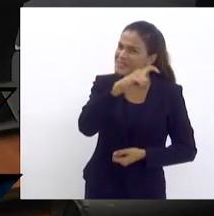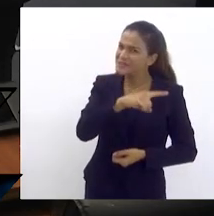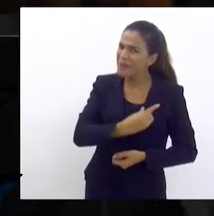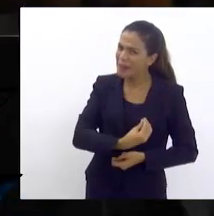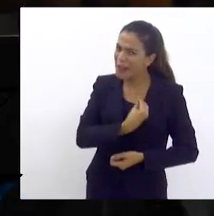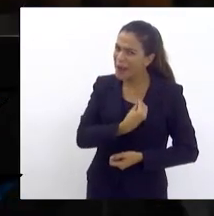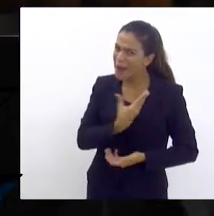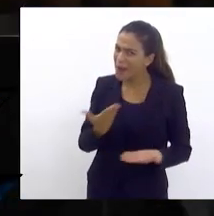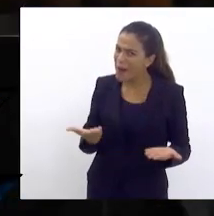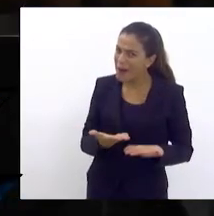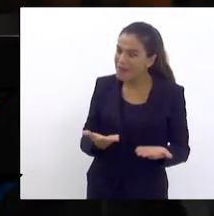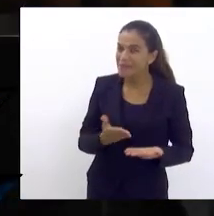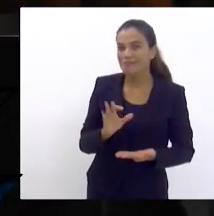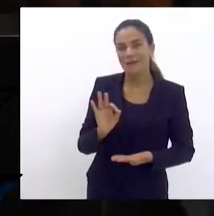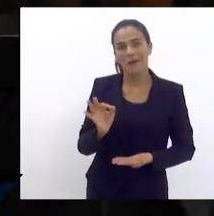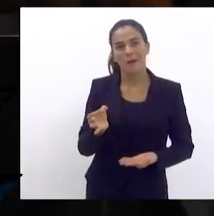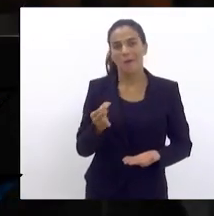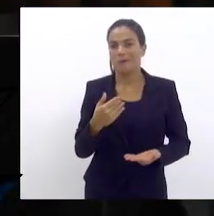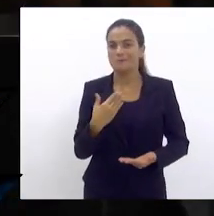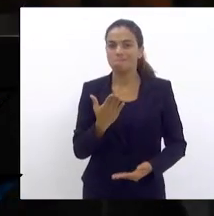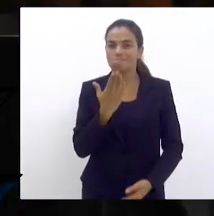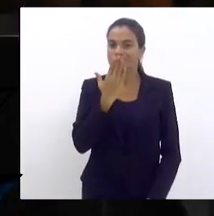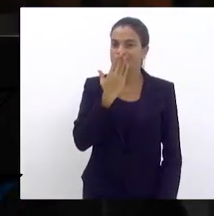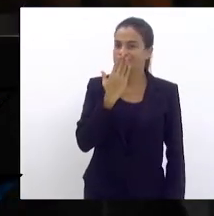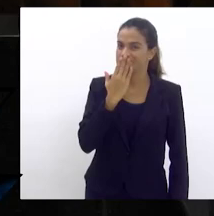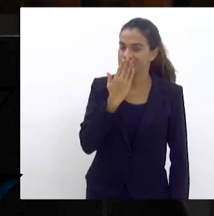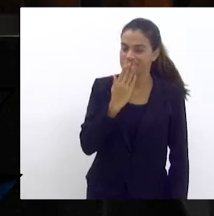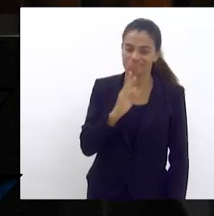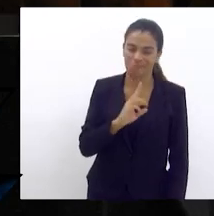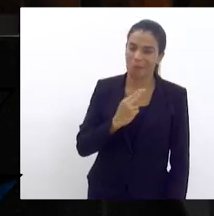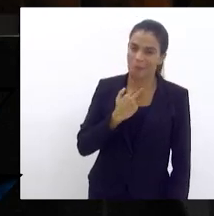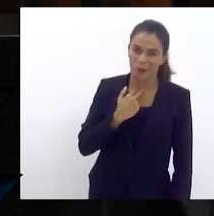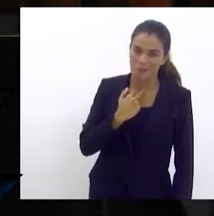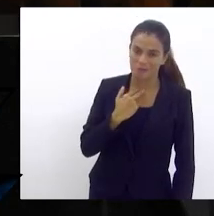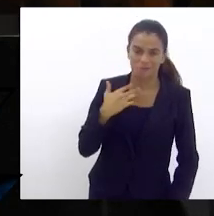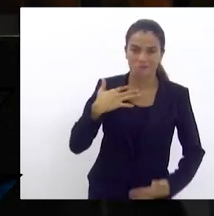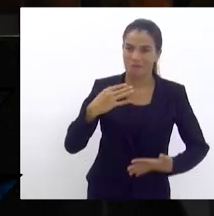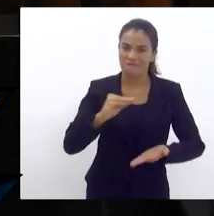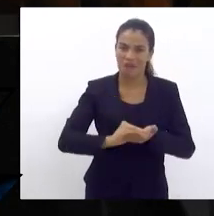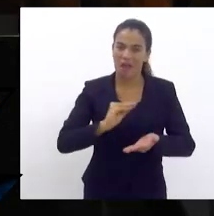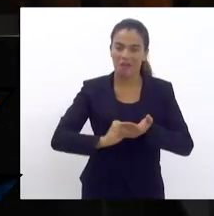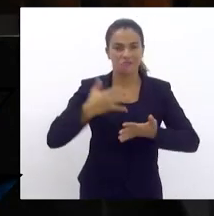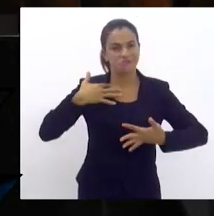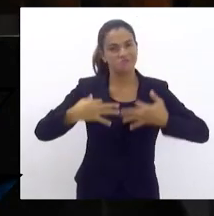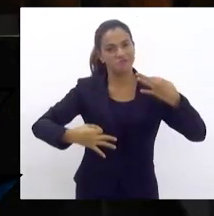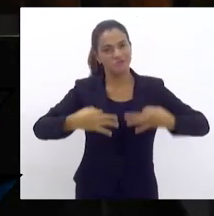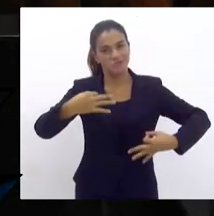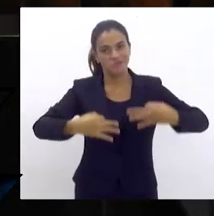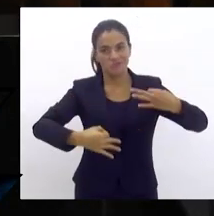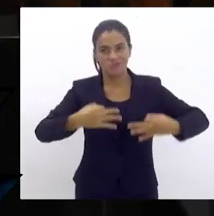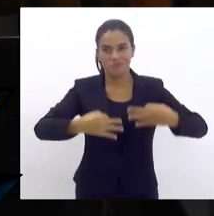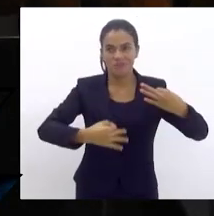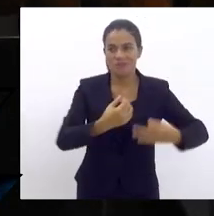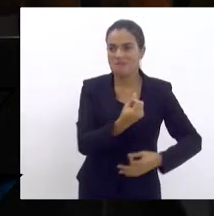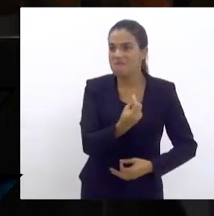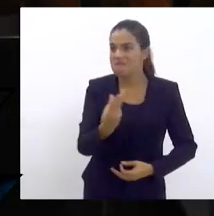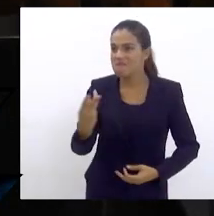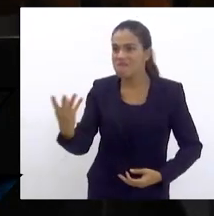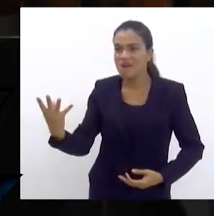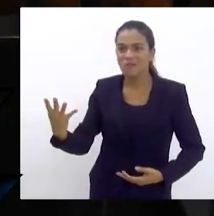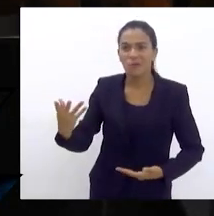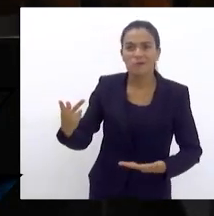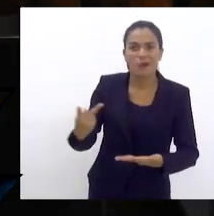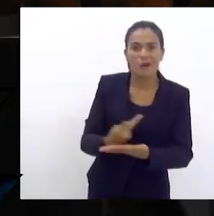expediente inicial, mas hoje eu não poderia me calar diante dessa injustiça que vem acontecendo. Tantas coisas acontecendo no